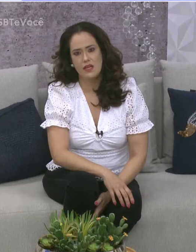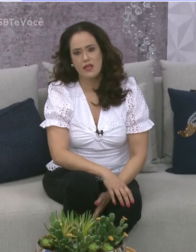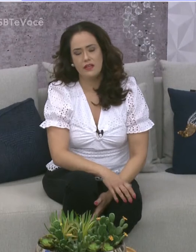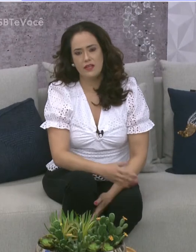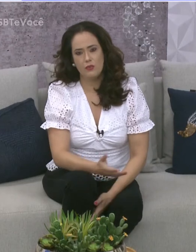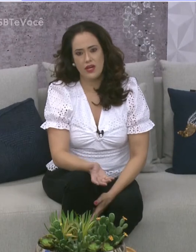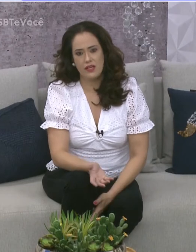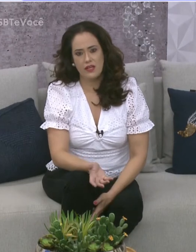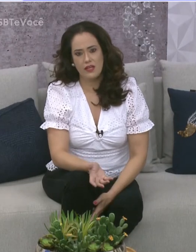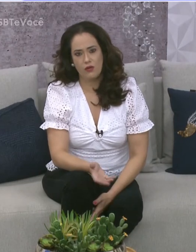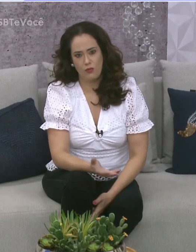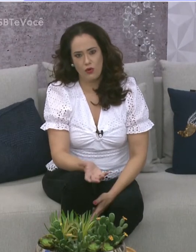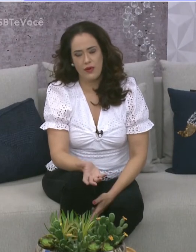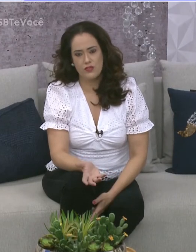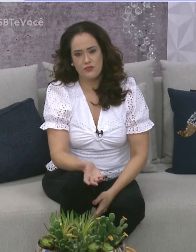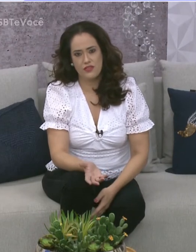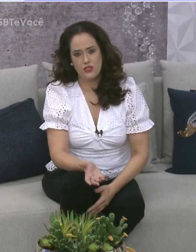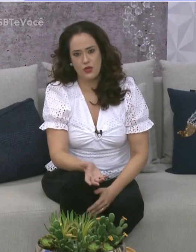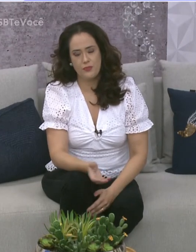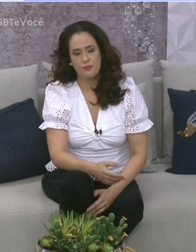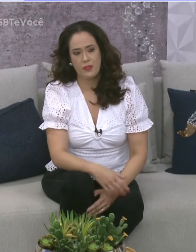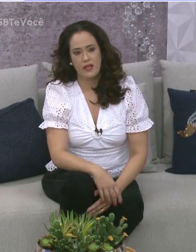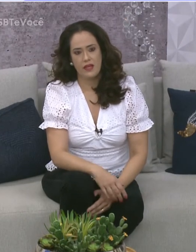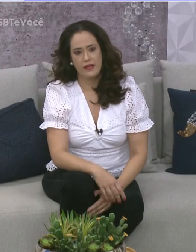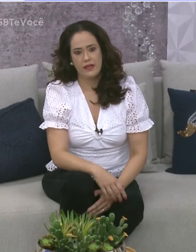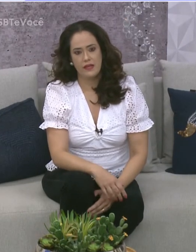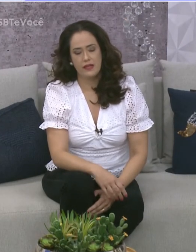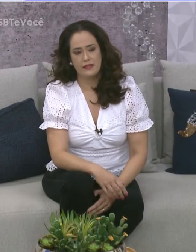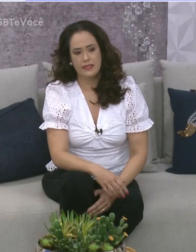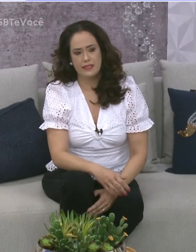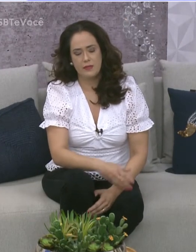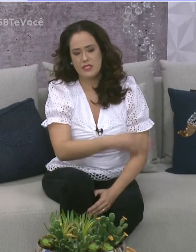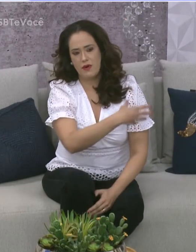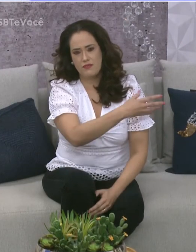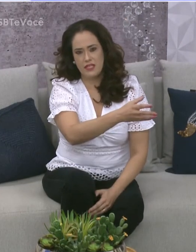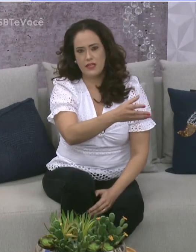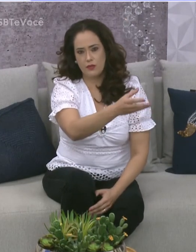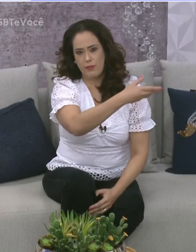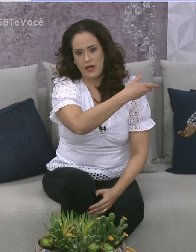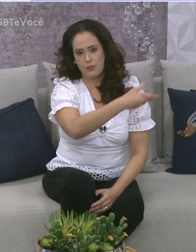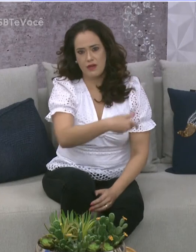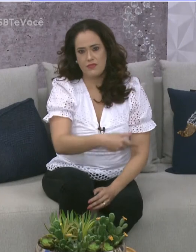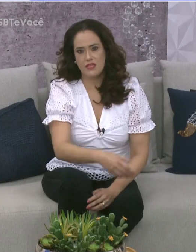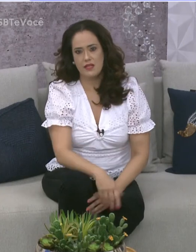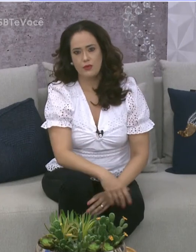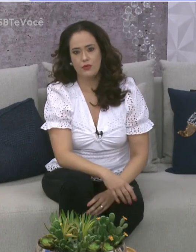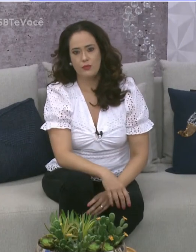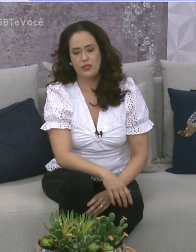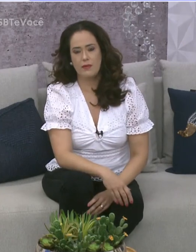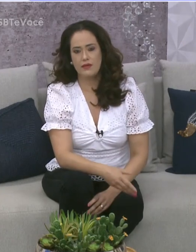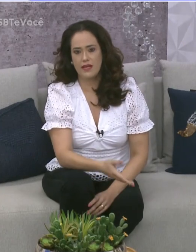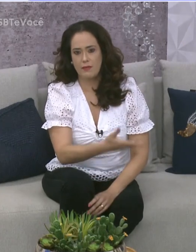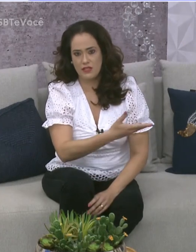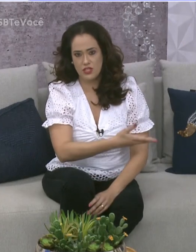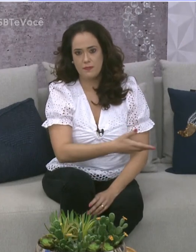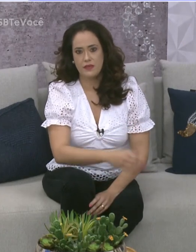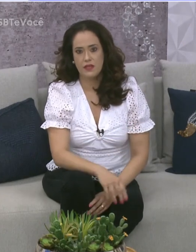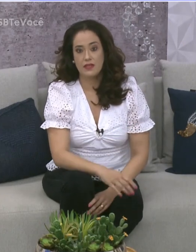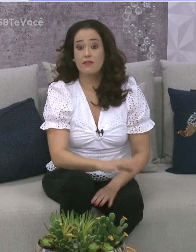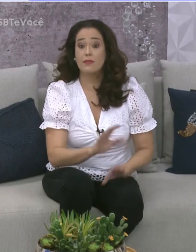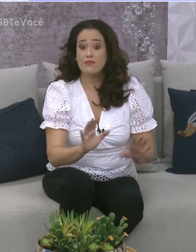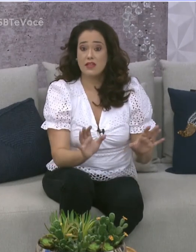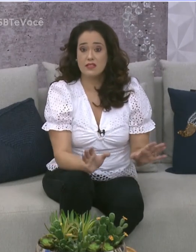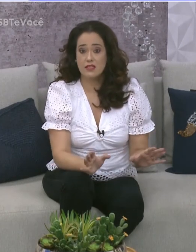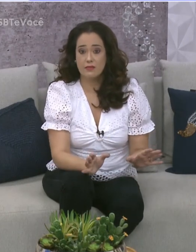Sim, sim. Então, por aqui, como o comércio fechou, na principal avenida que eu pego para vir aqui para o trabalho, que a Abadi,